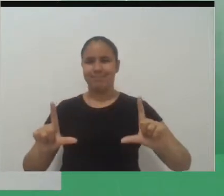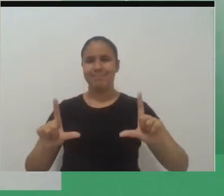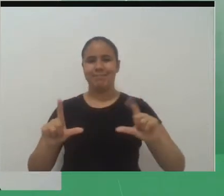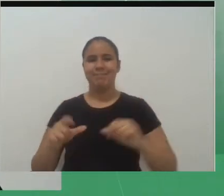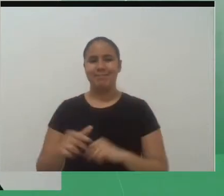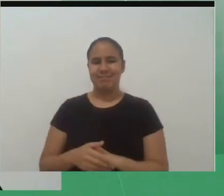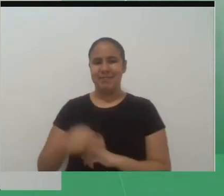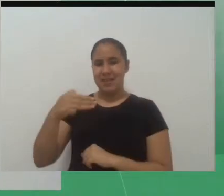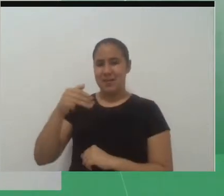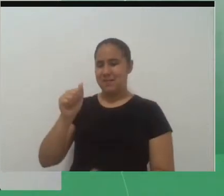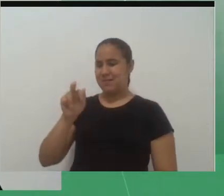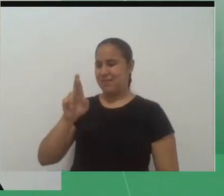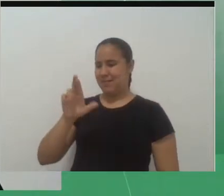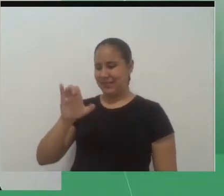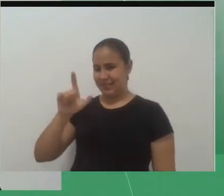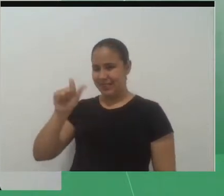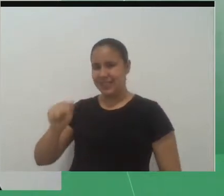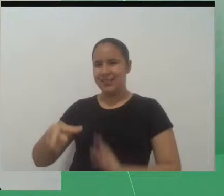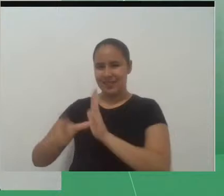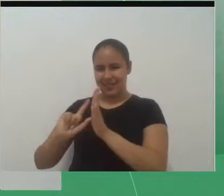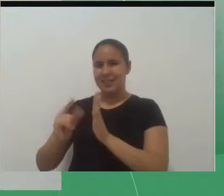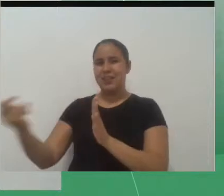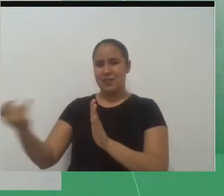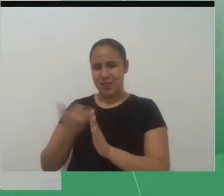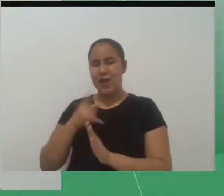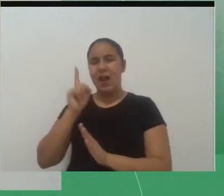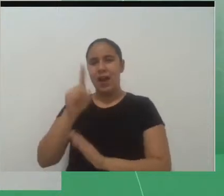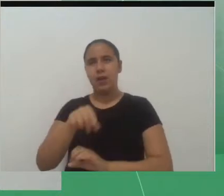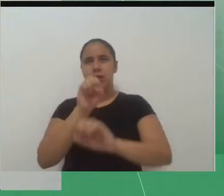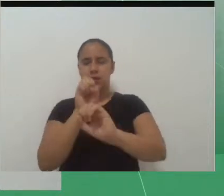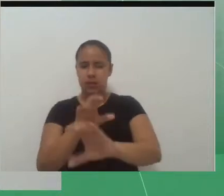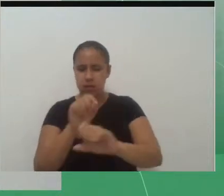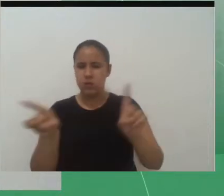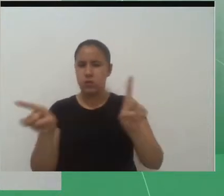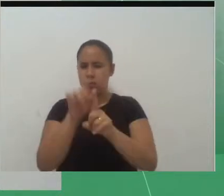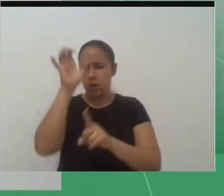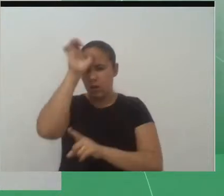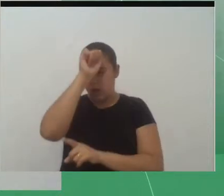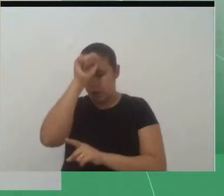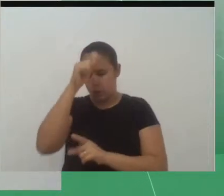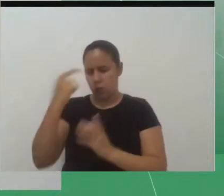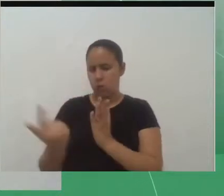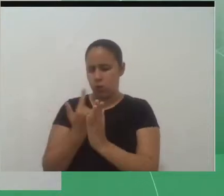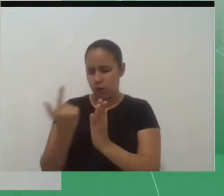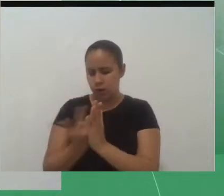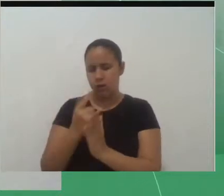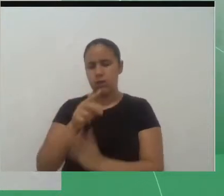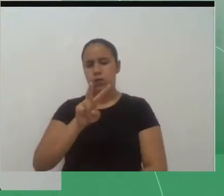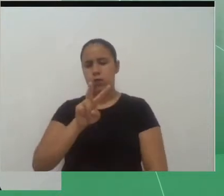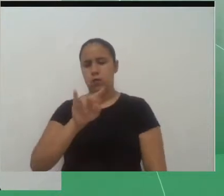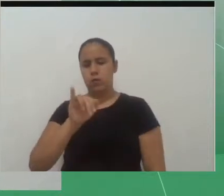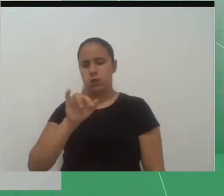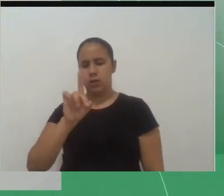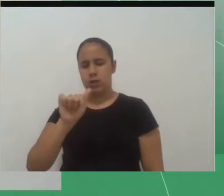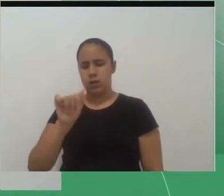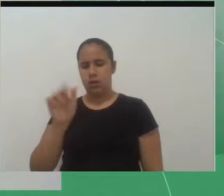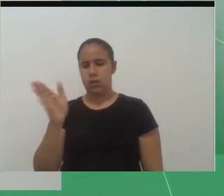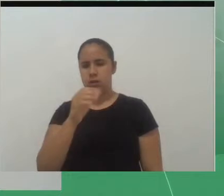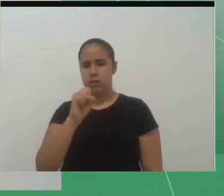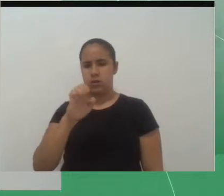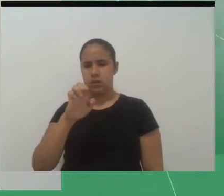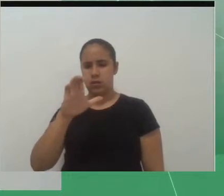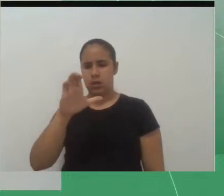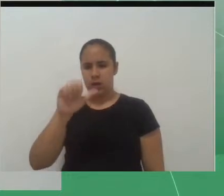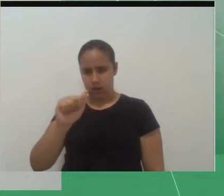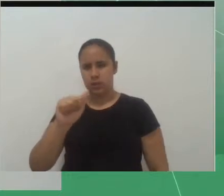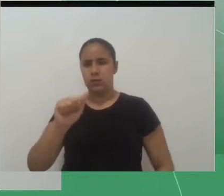que é o ensino, aprendizagem, a partir da obra literária Vidas Setas, entre estudantes do ensino médio, por meio do